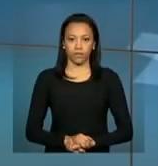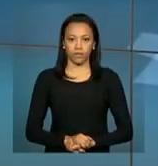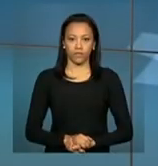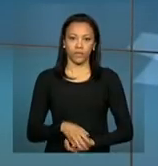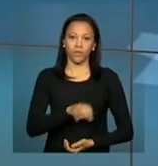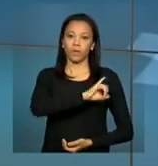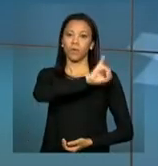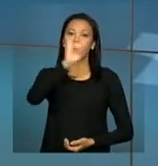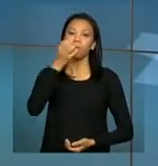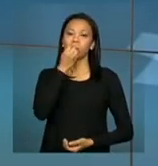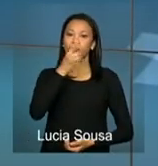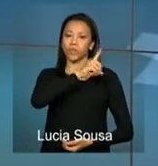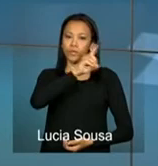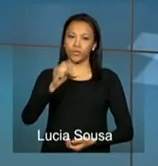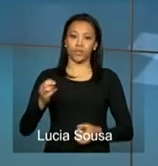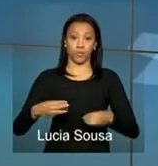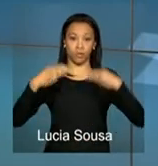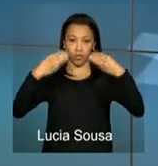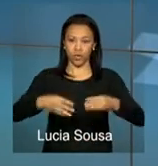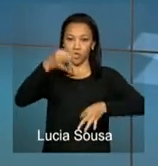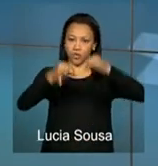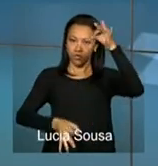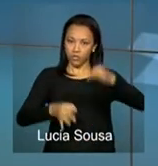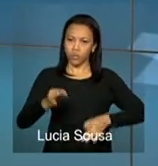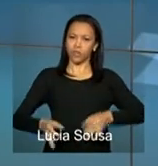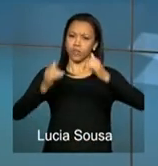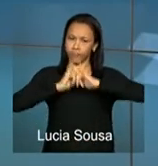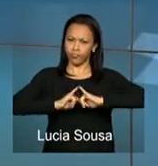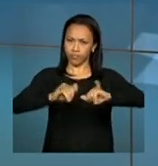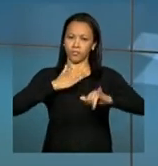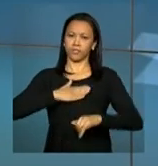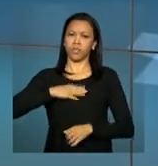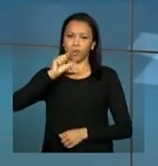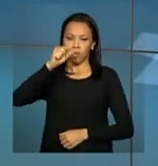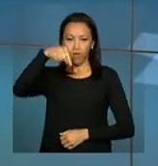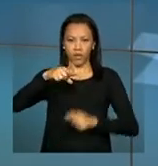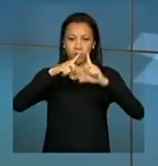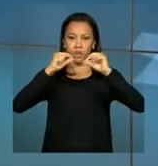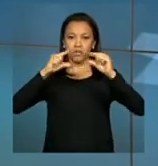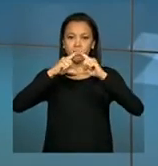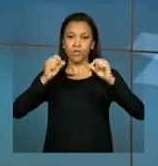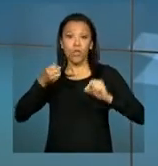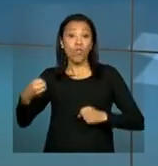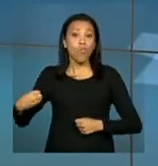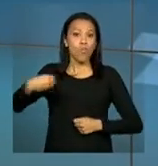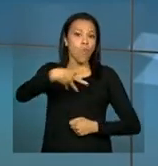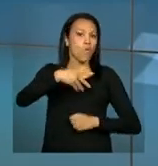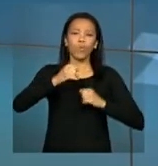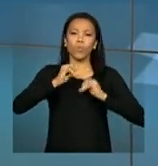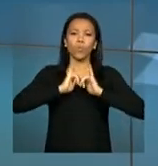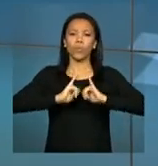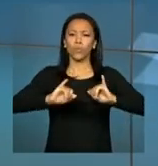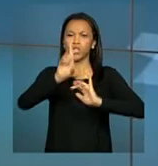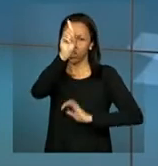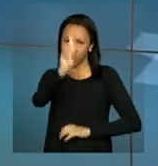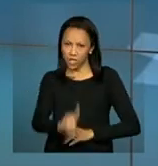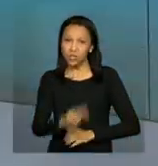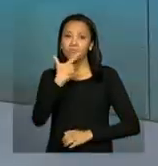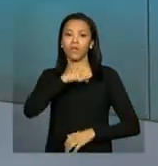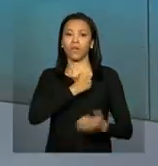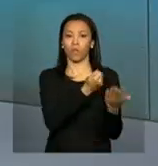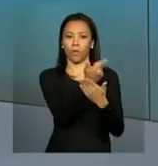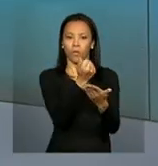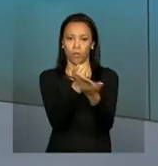Olá, bom dia. O Ministério da Justiça lança daqui a pouco em Brasília a nova campanha sobre direitos do consumidor.